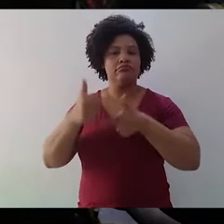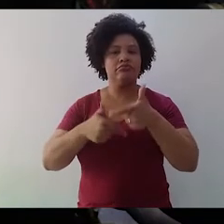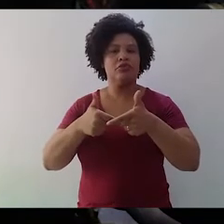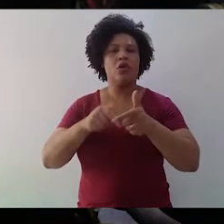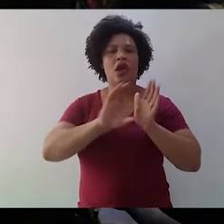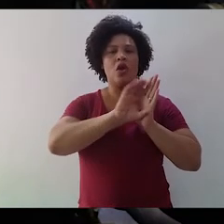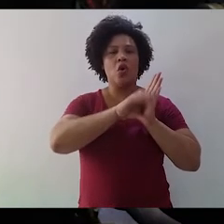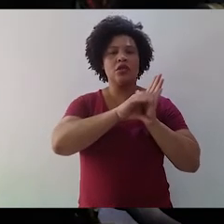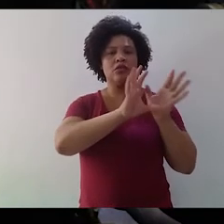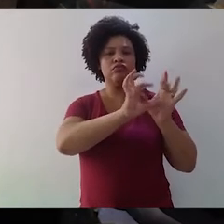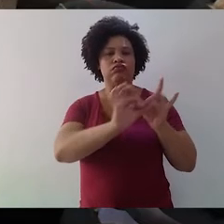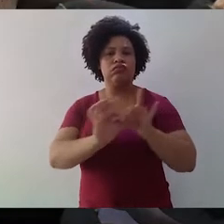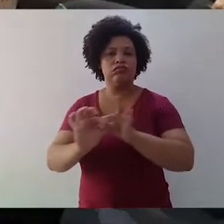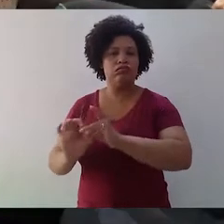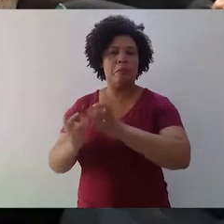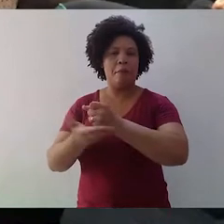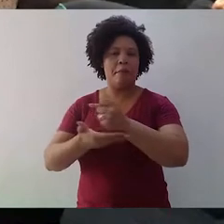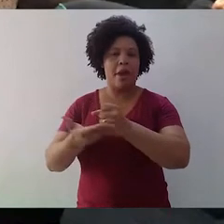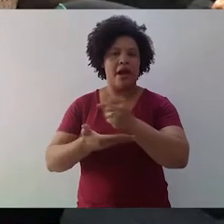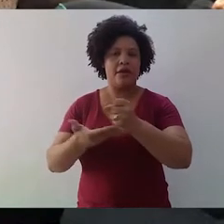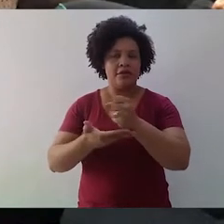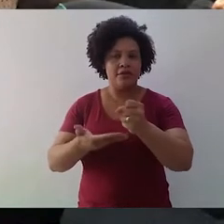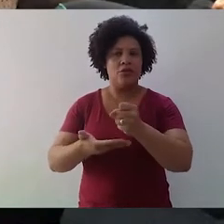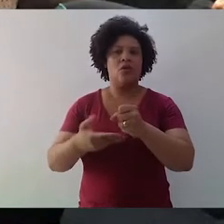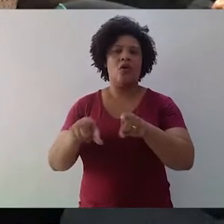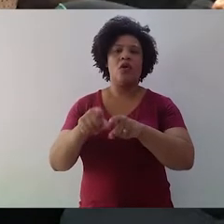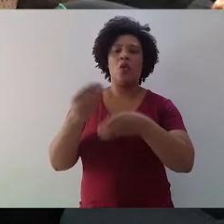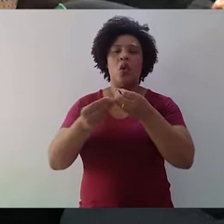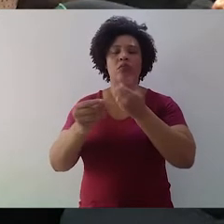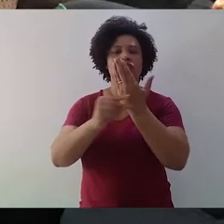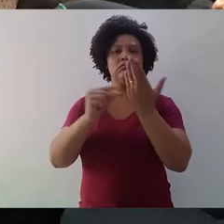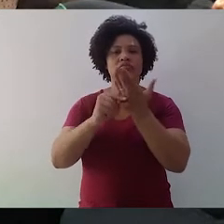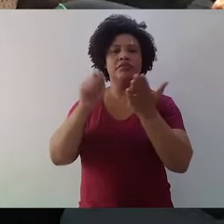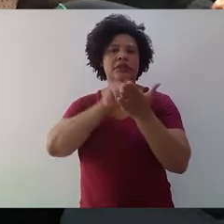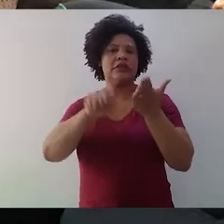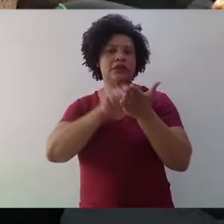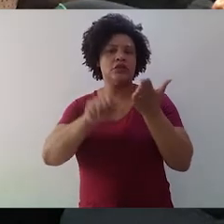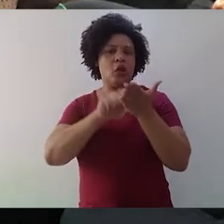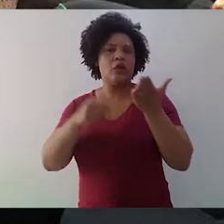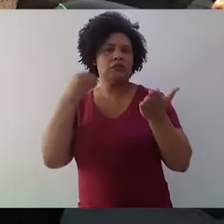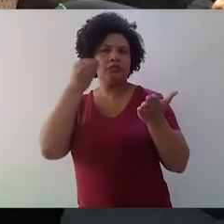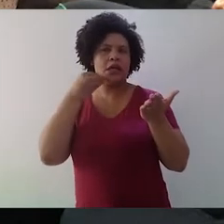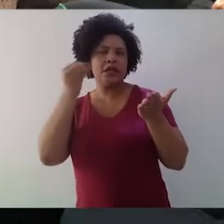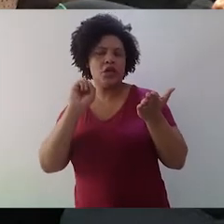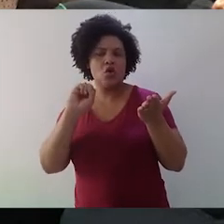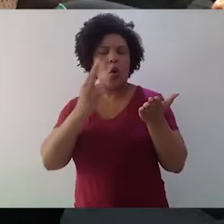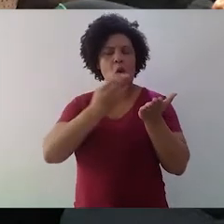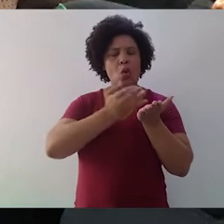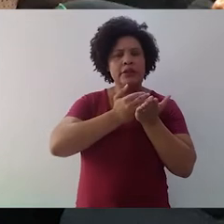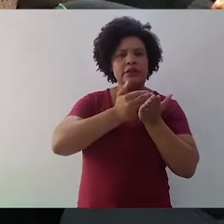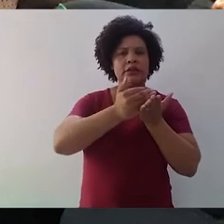conceitos básicos da retórica, como que um escritor, seja ele mais experiente, seja ele